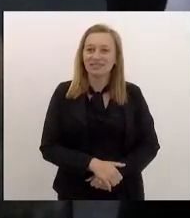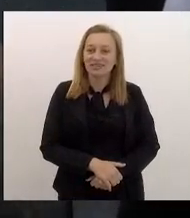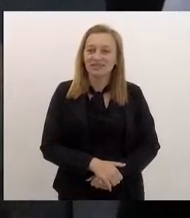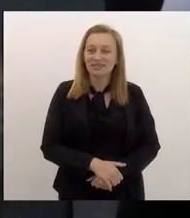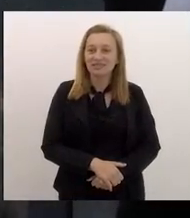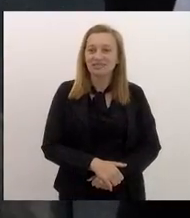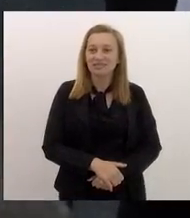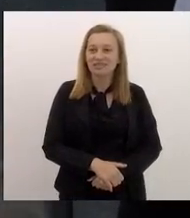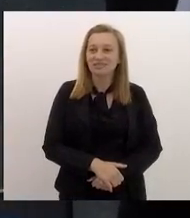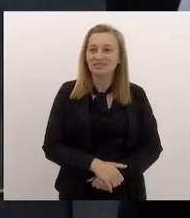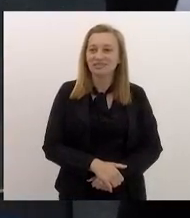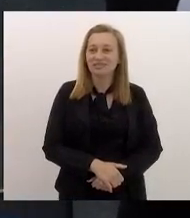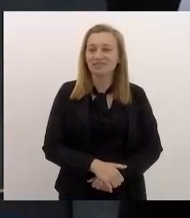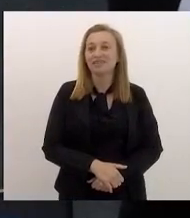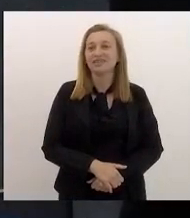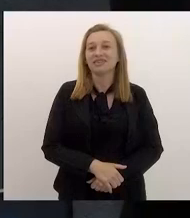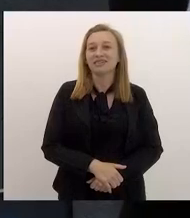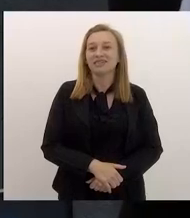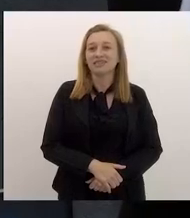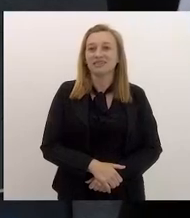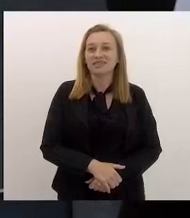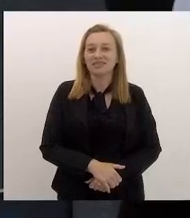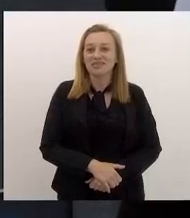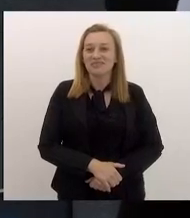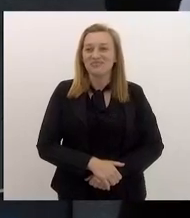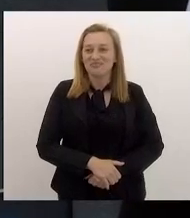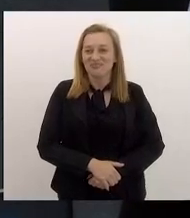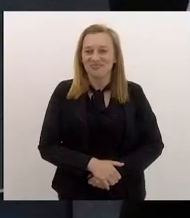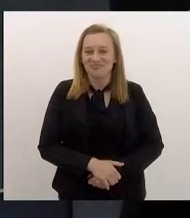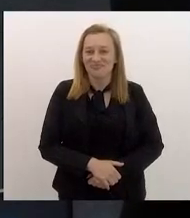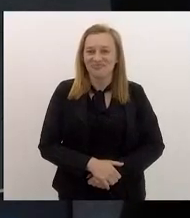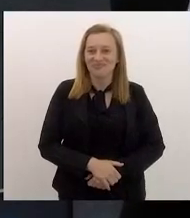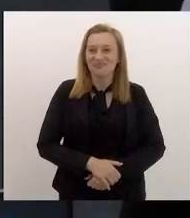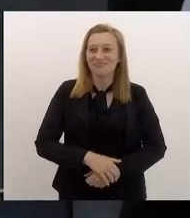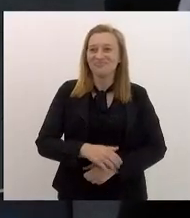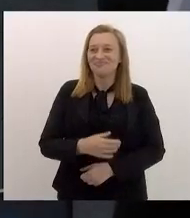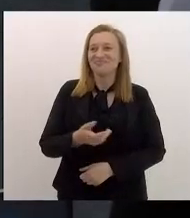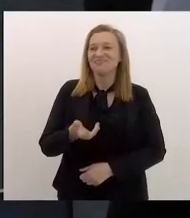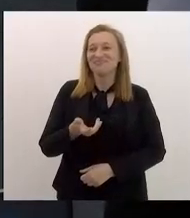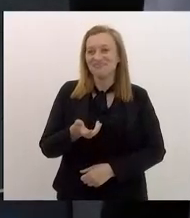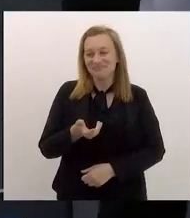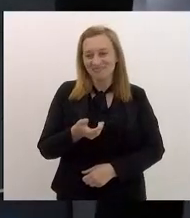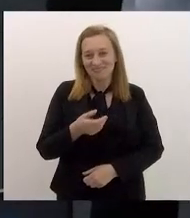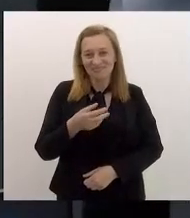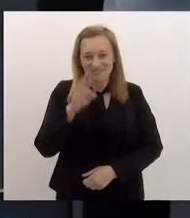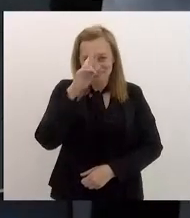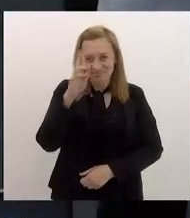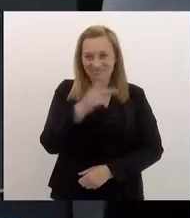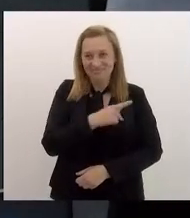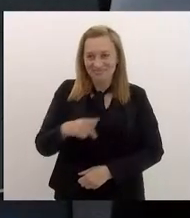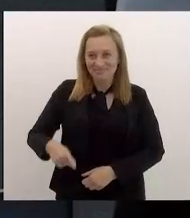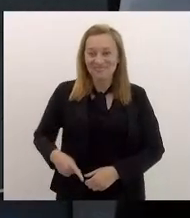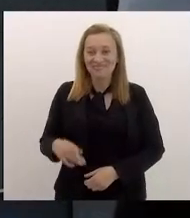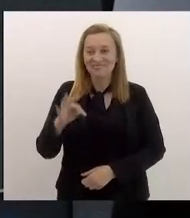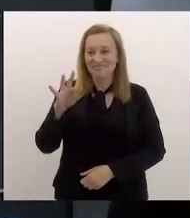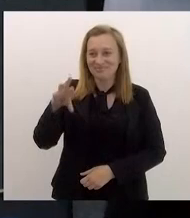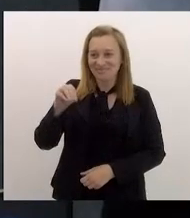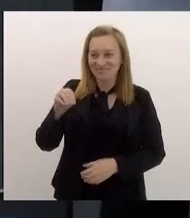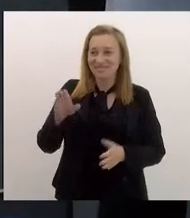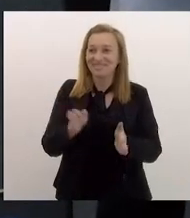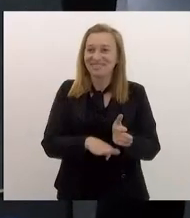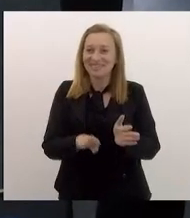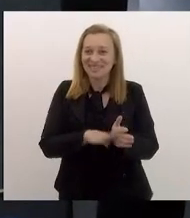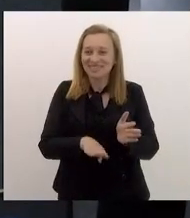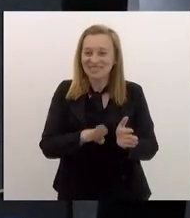Além disso, senhor presidente, foram aprofundadas discussões sobre o teto de gastos.